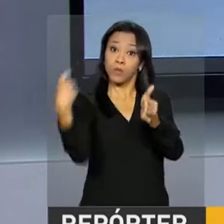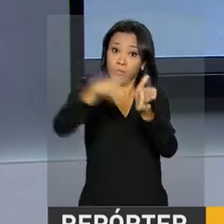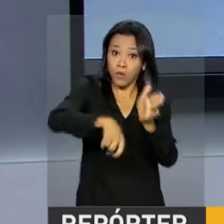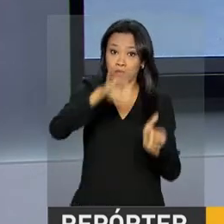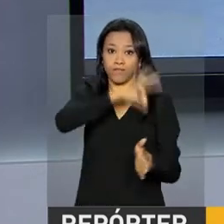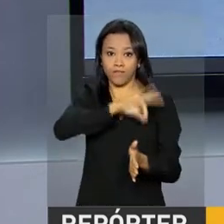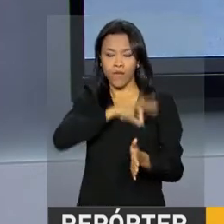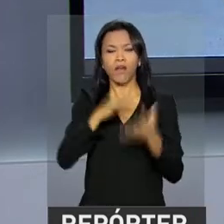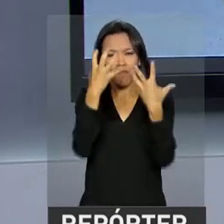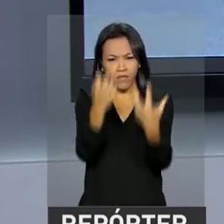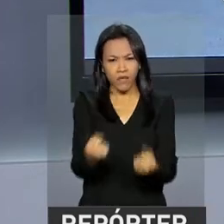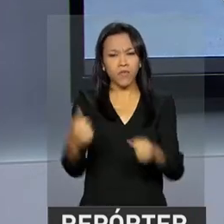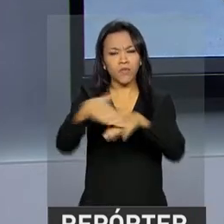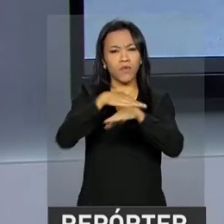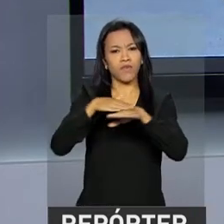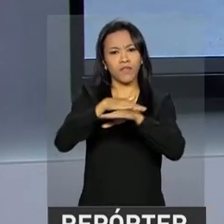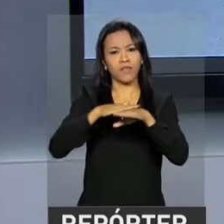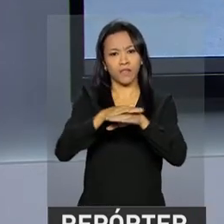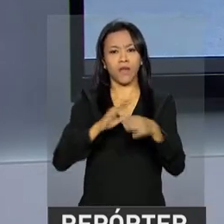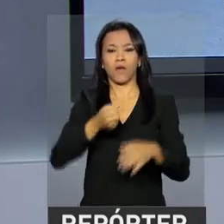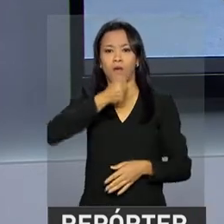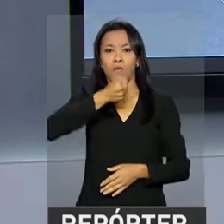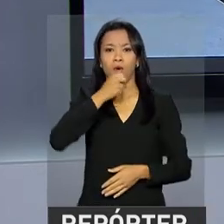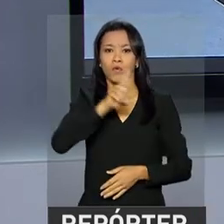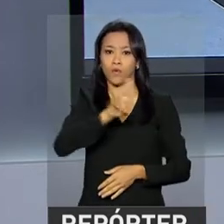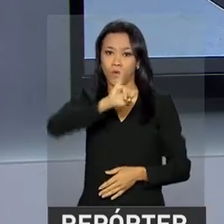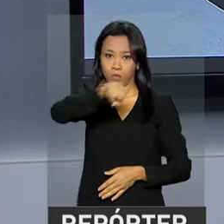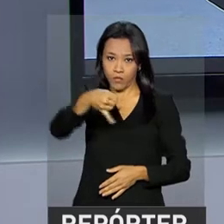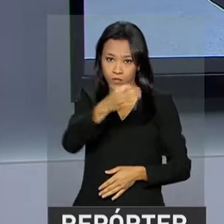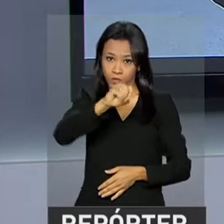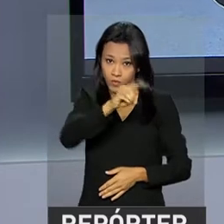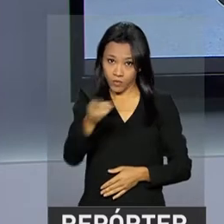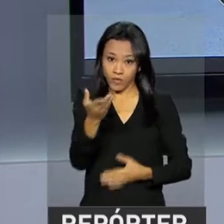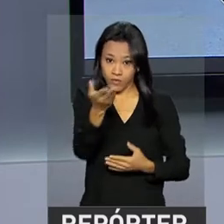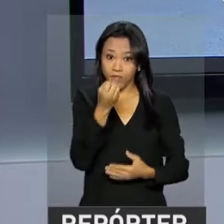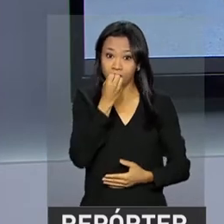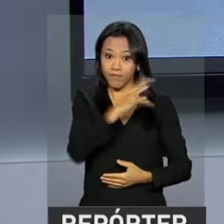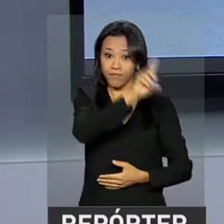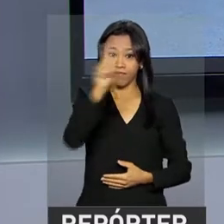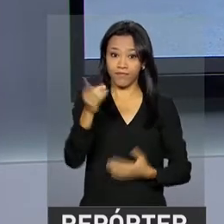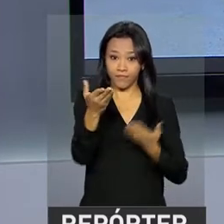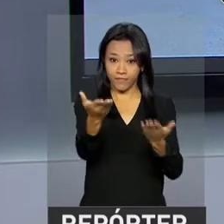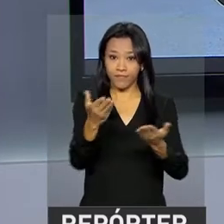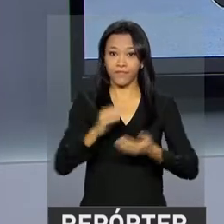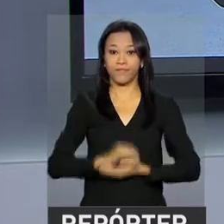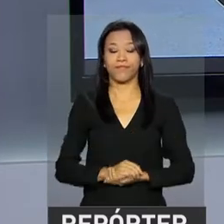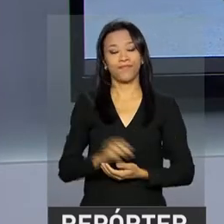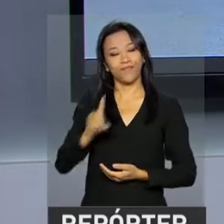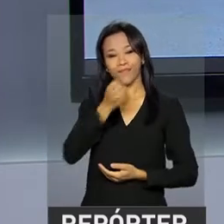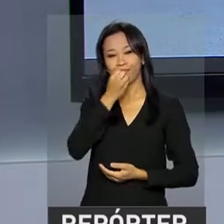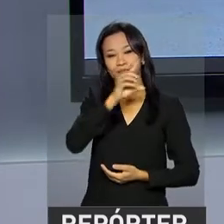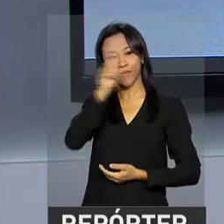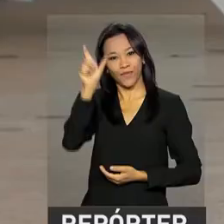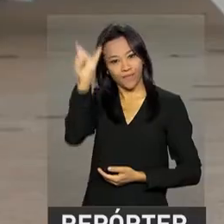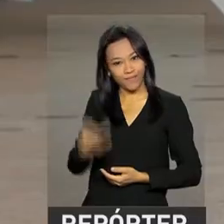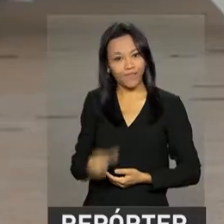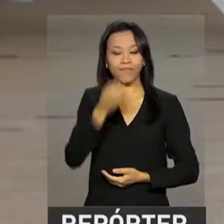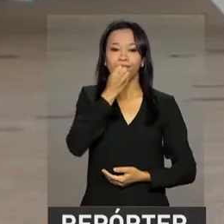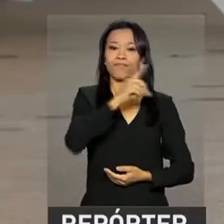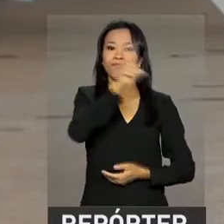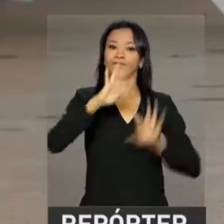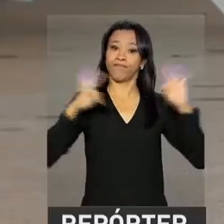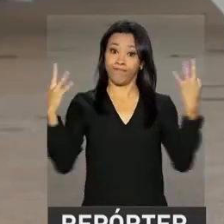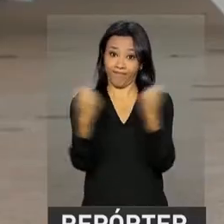conversar com o repórter João Pedro Neto. Bom dia, João. Oi, Carolina. Bom dia a você, bom dia a todos.